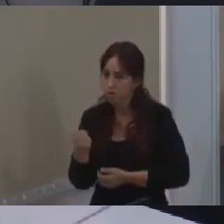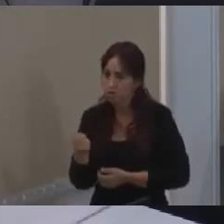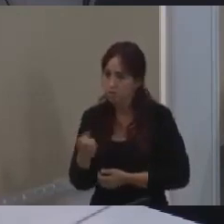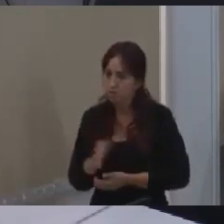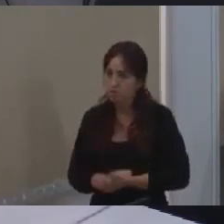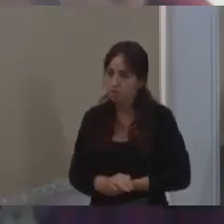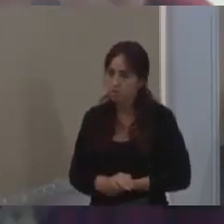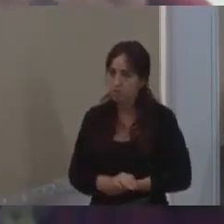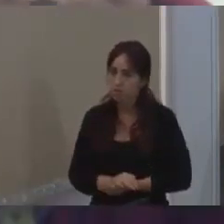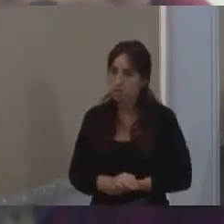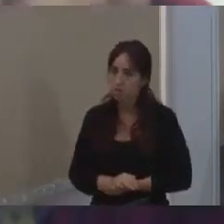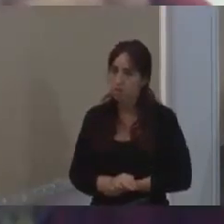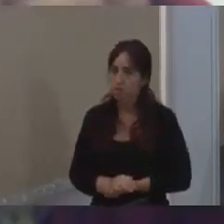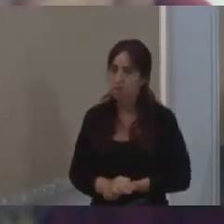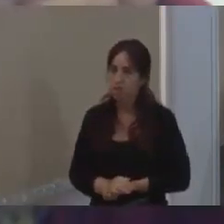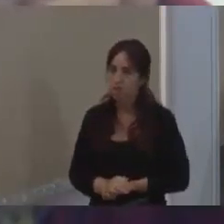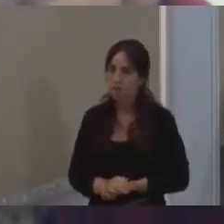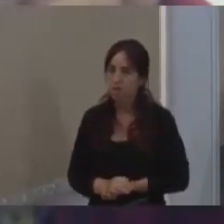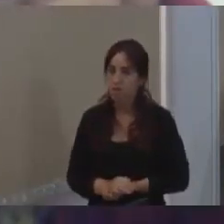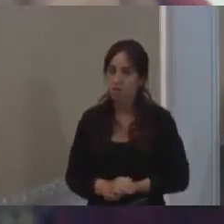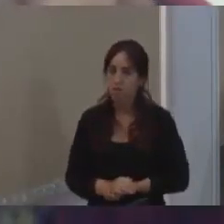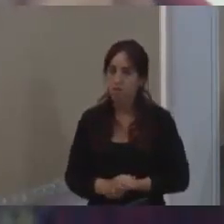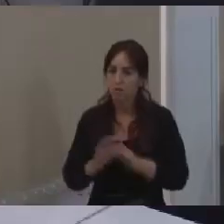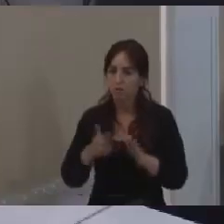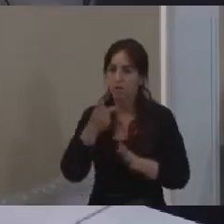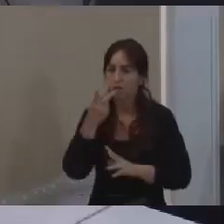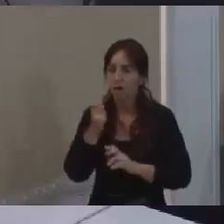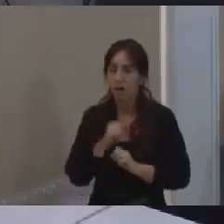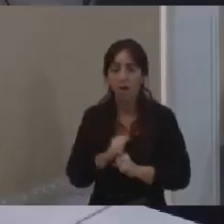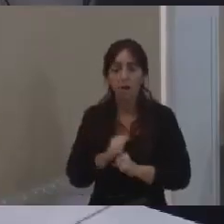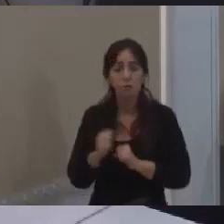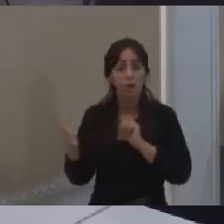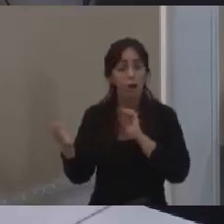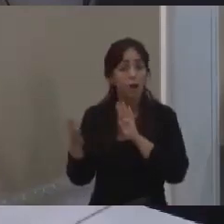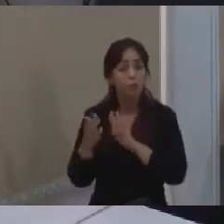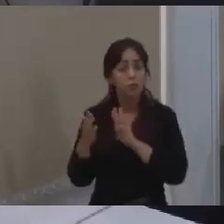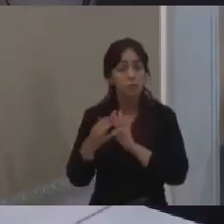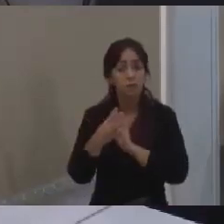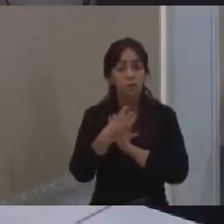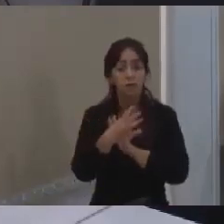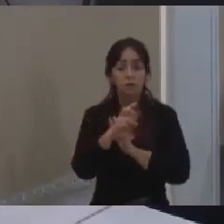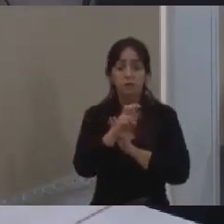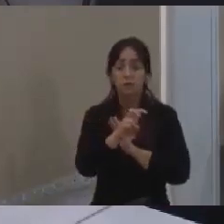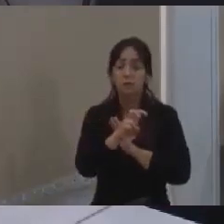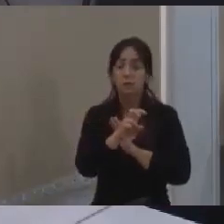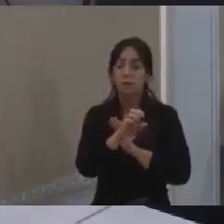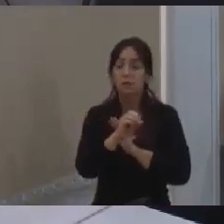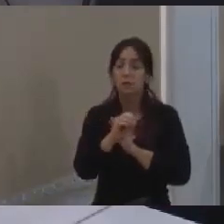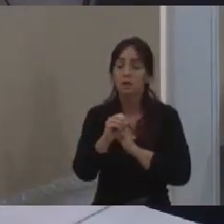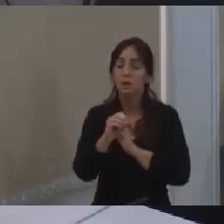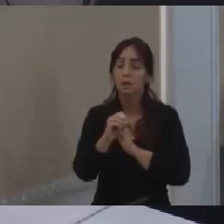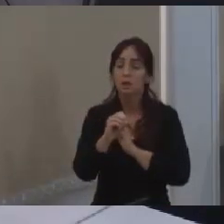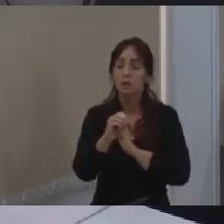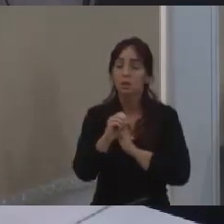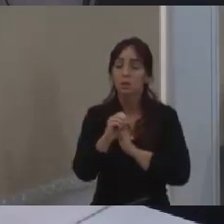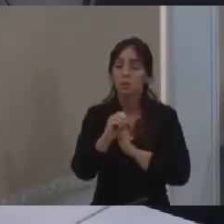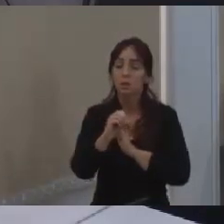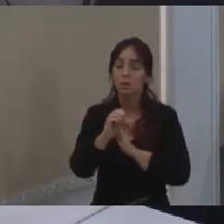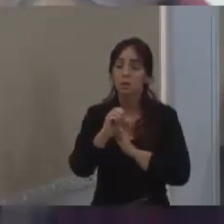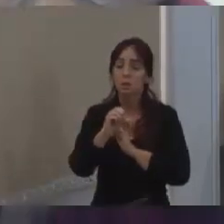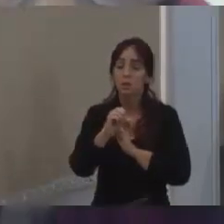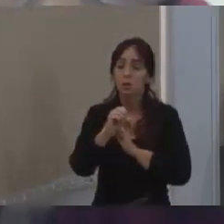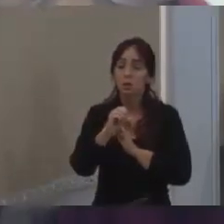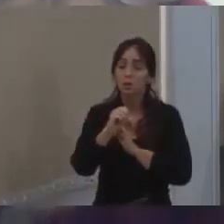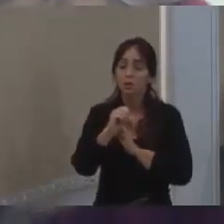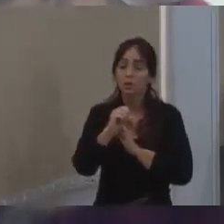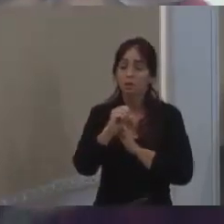Espera aí, aí um minutinho, Cega. Ou seja, a está falando em aproximadamente 500 unidades. 509. Eu vou